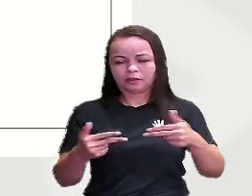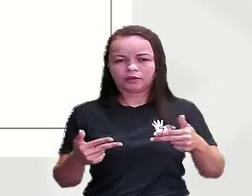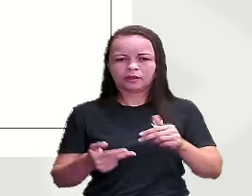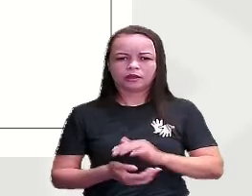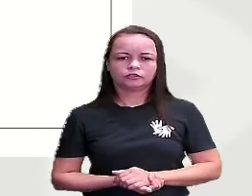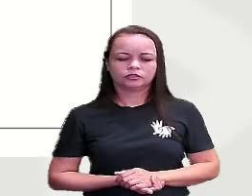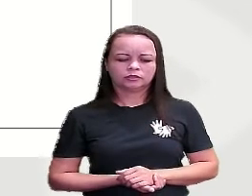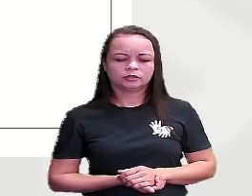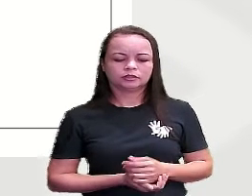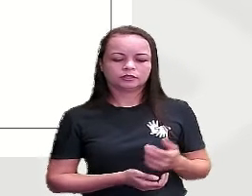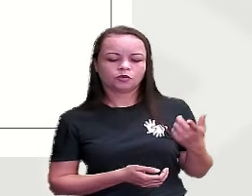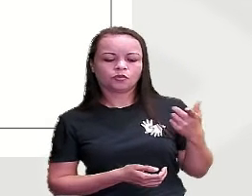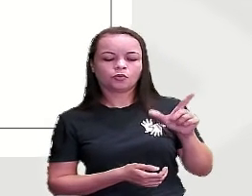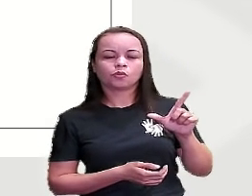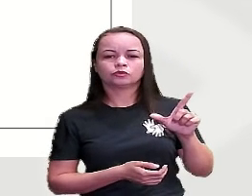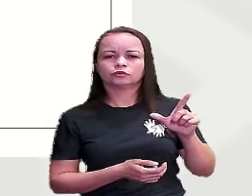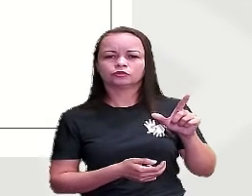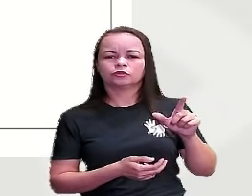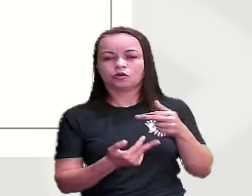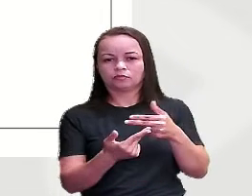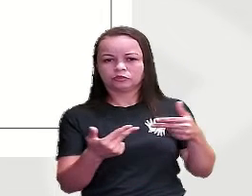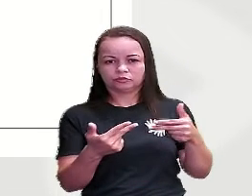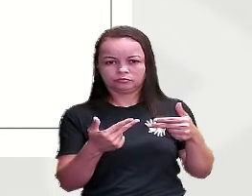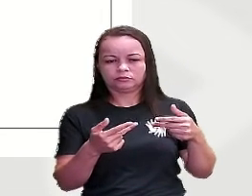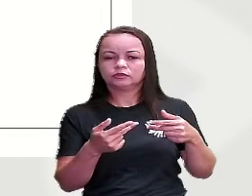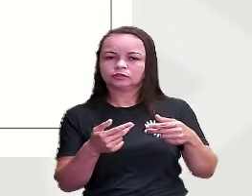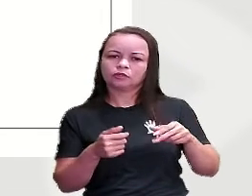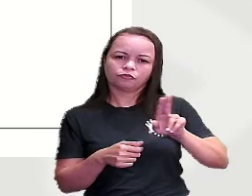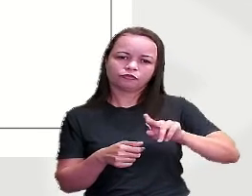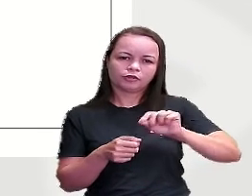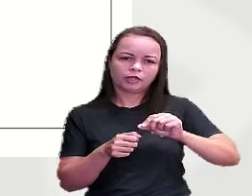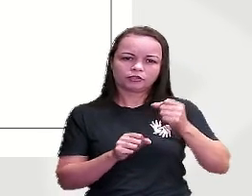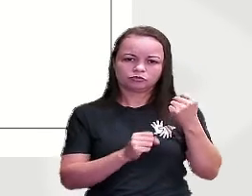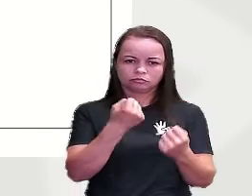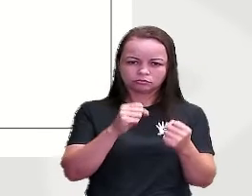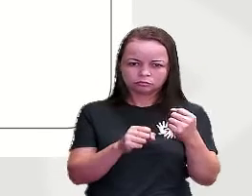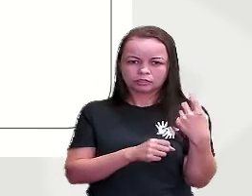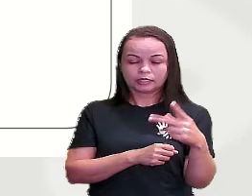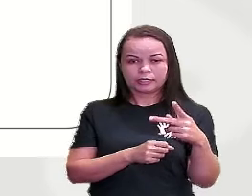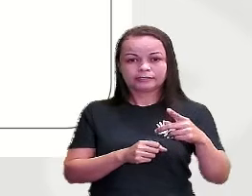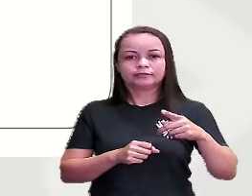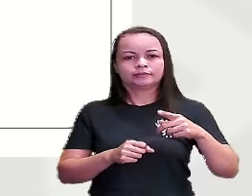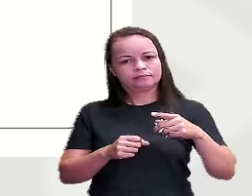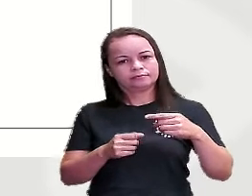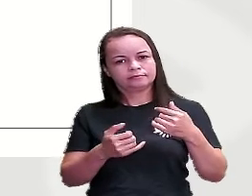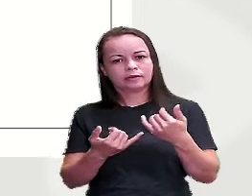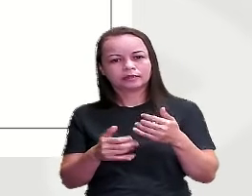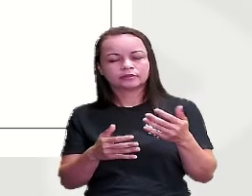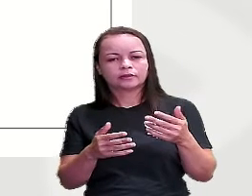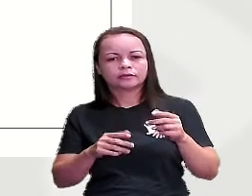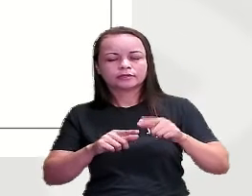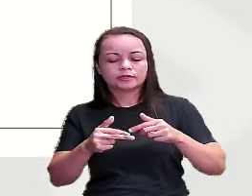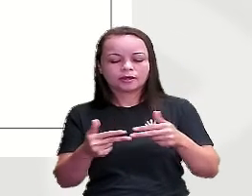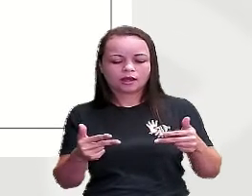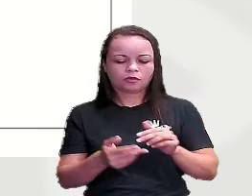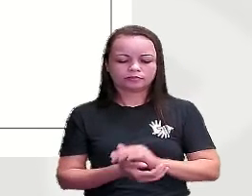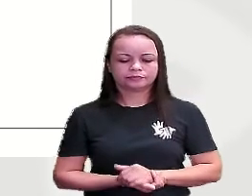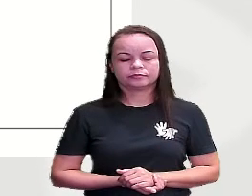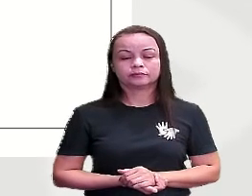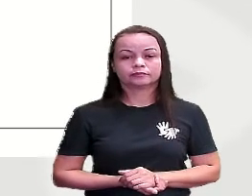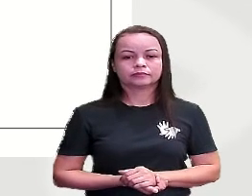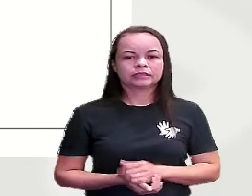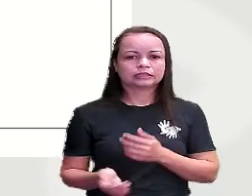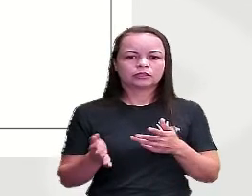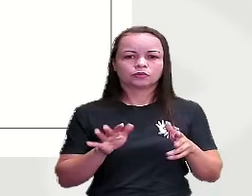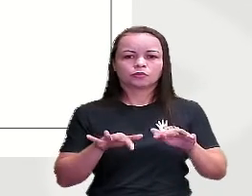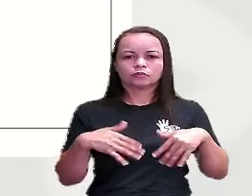objetos são fabricados Com esse mesmo tipo de material? Qual desses objetos pode ser feito de outro material? E